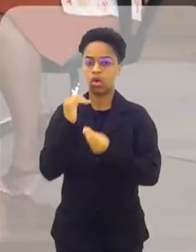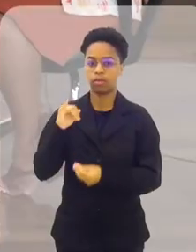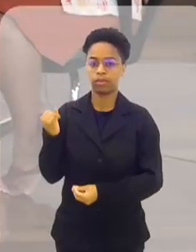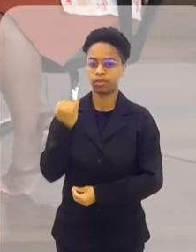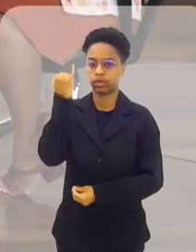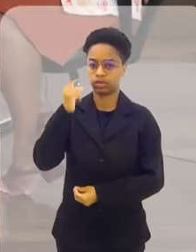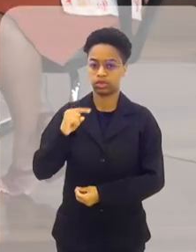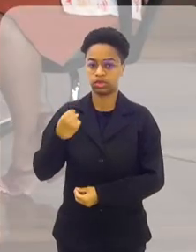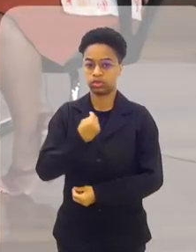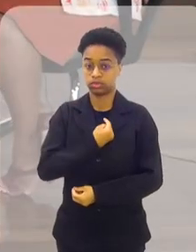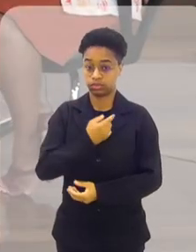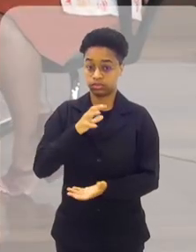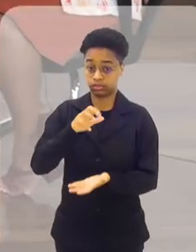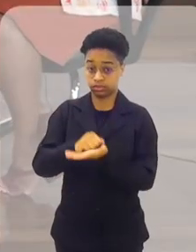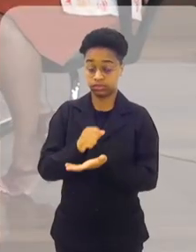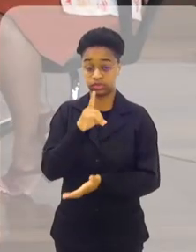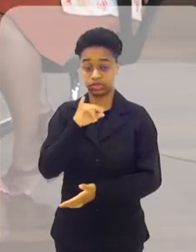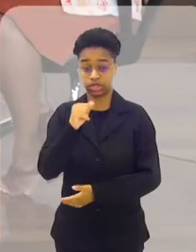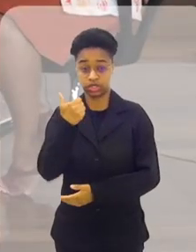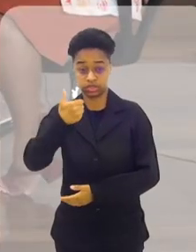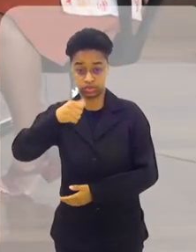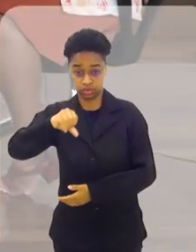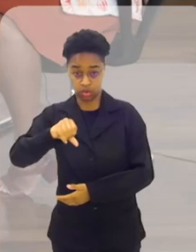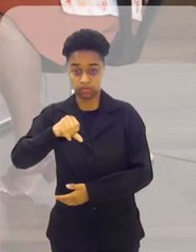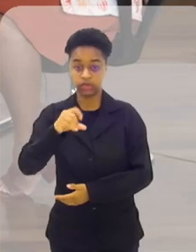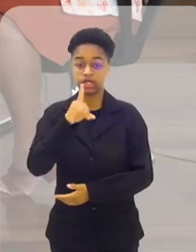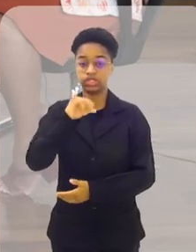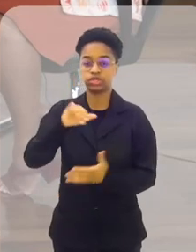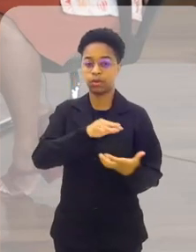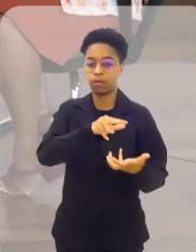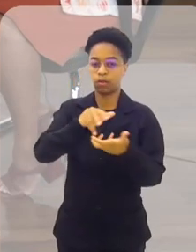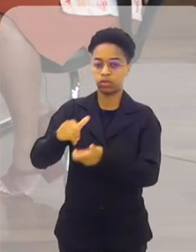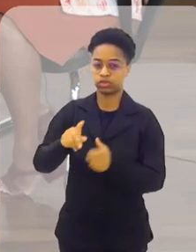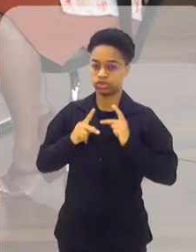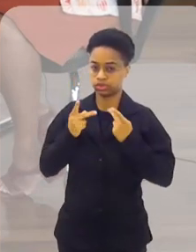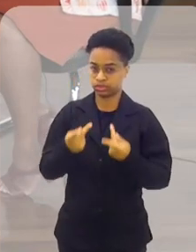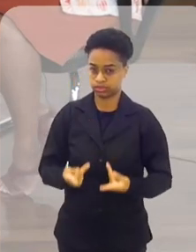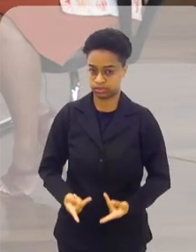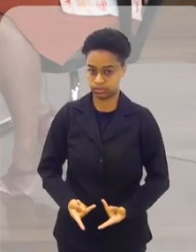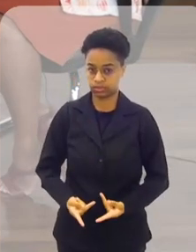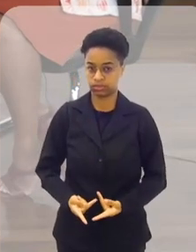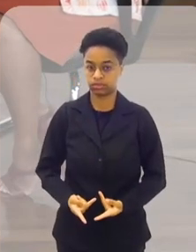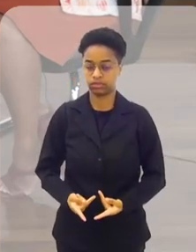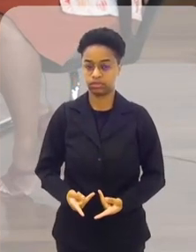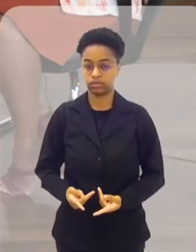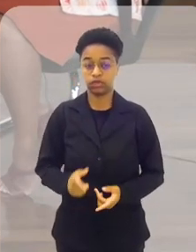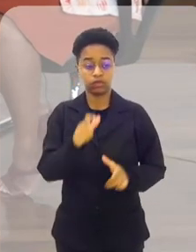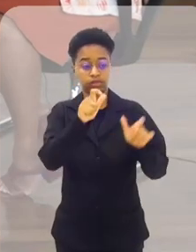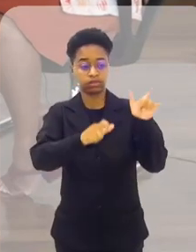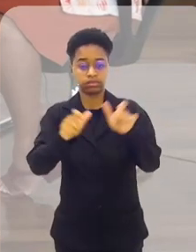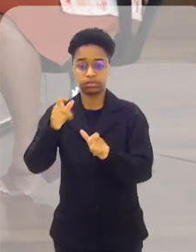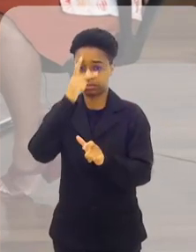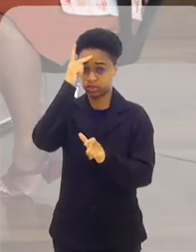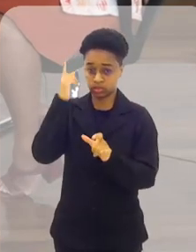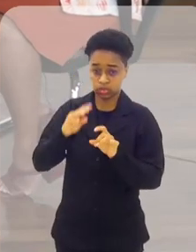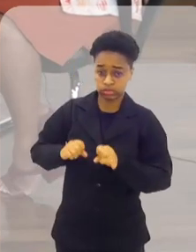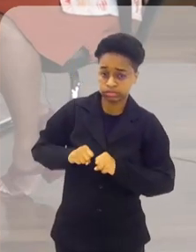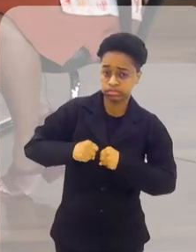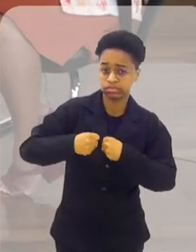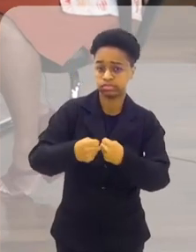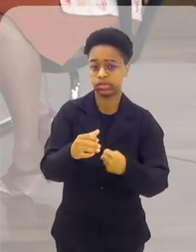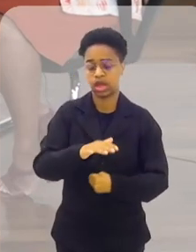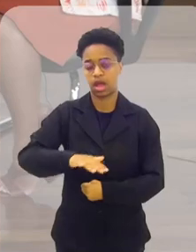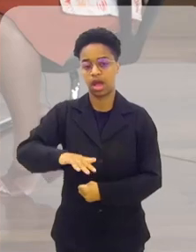importância de nós registrarmos no dia 19 o Dia Mundial Humanitário por todas as pessoas que